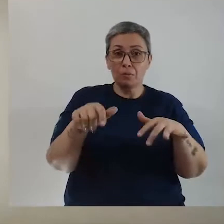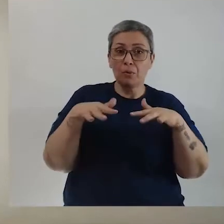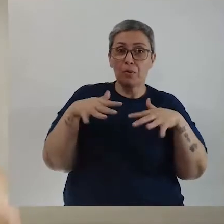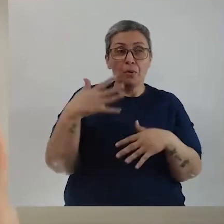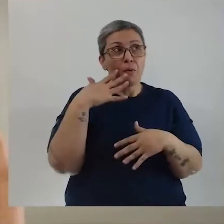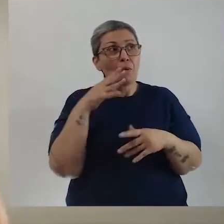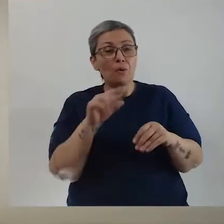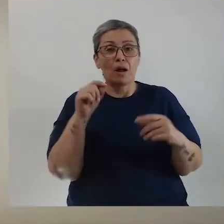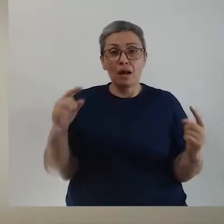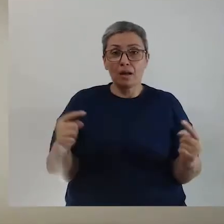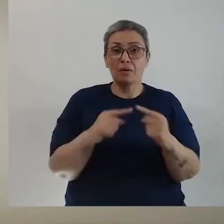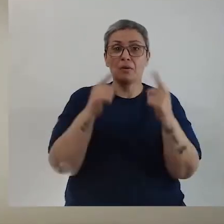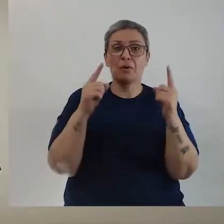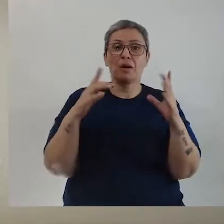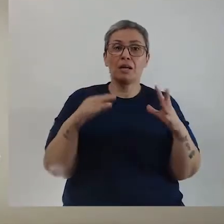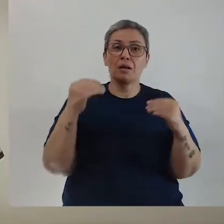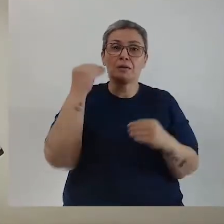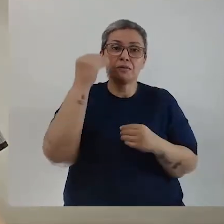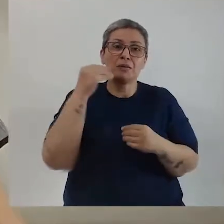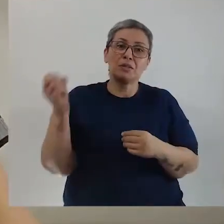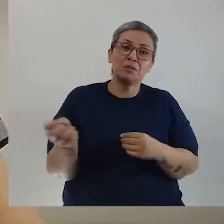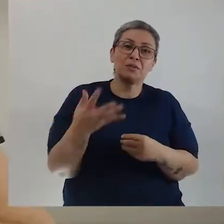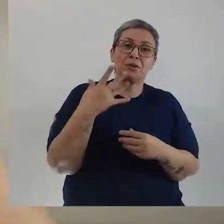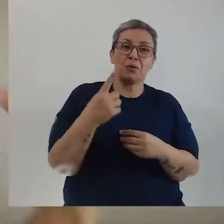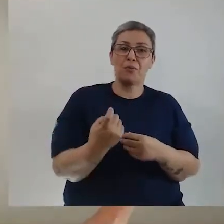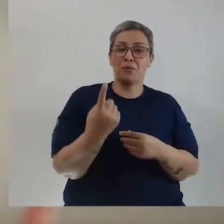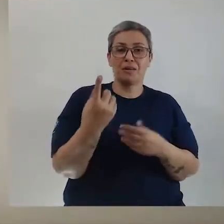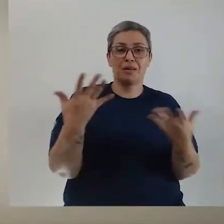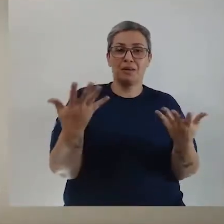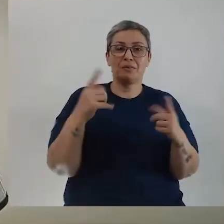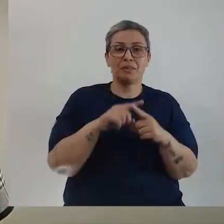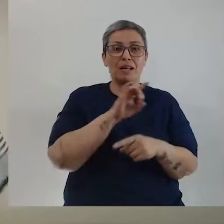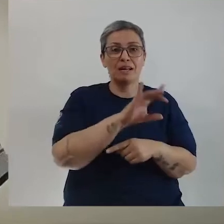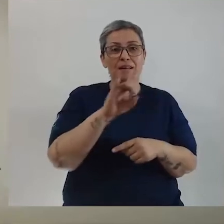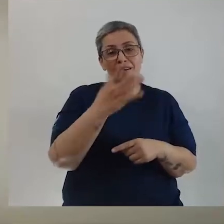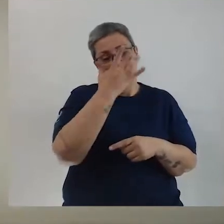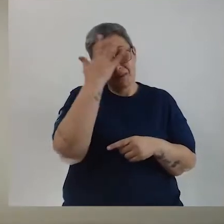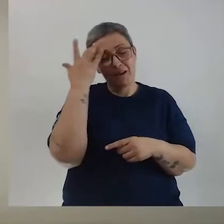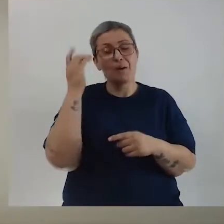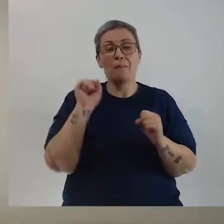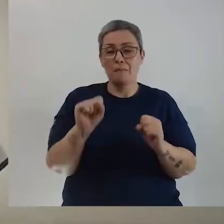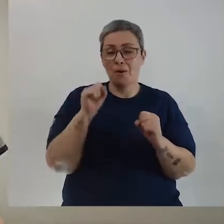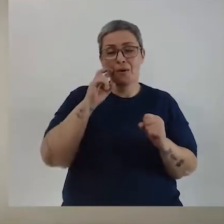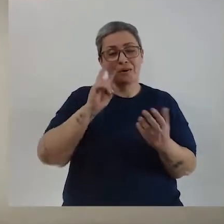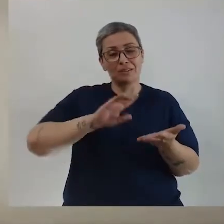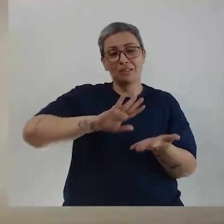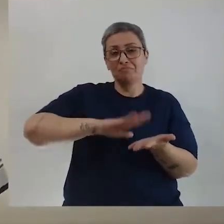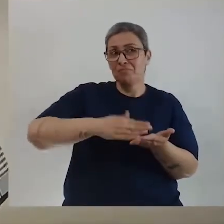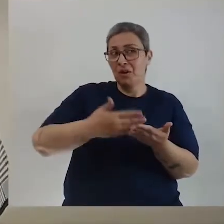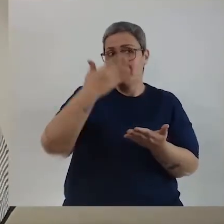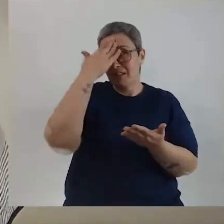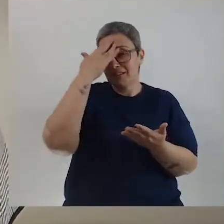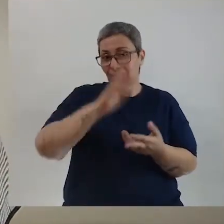né? Ou seja, com o público, esse encontro torna-se uma experiência nova e única. Sendo que cada pessoa pode